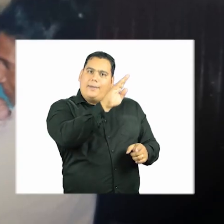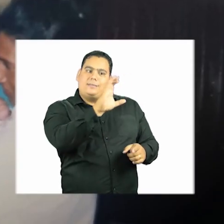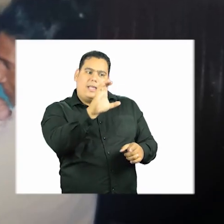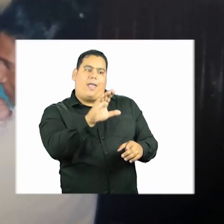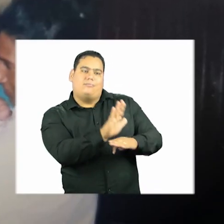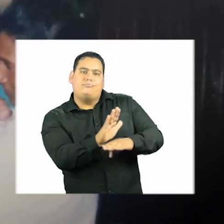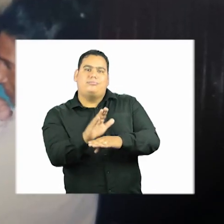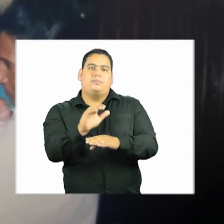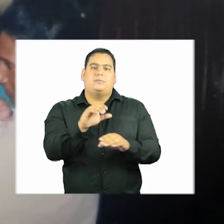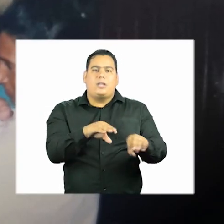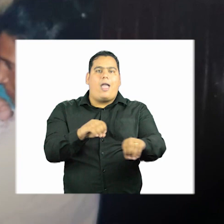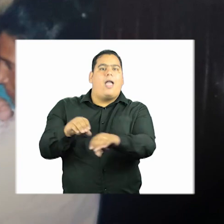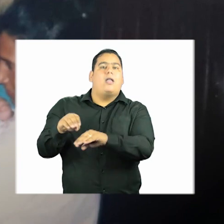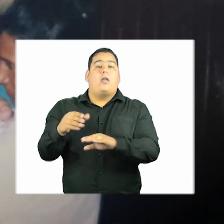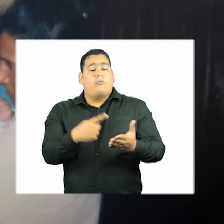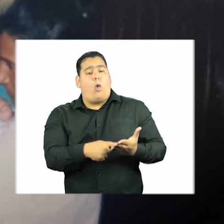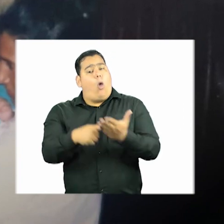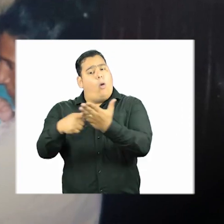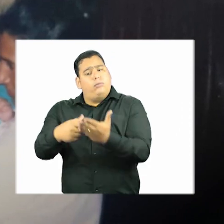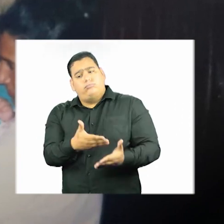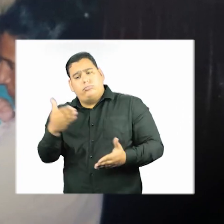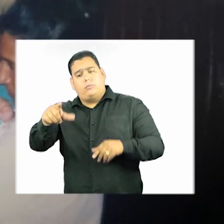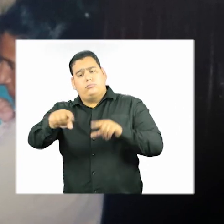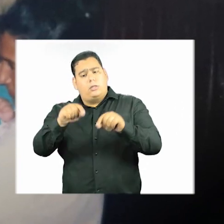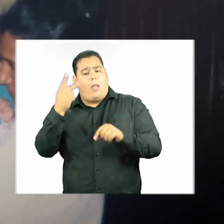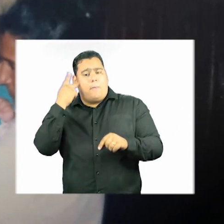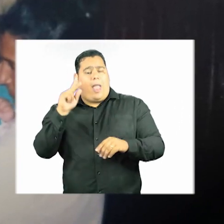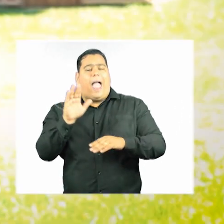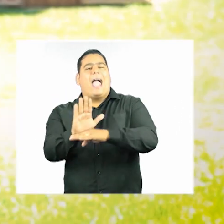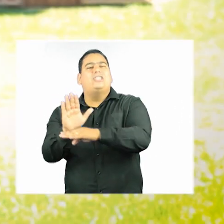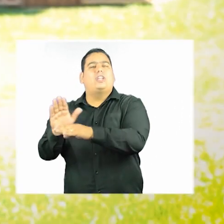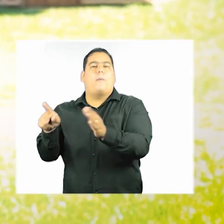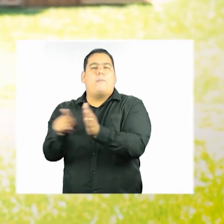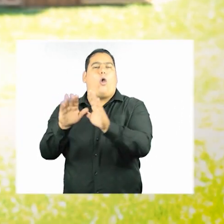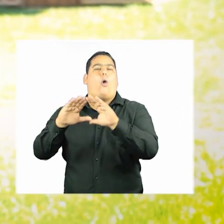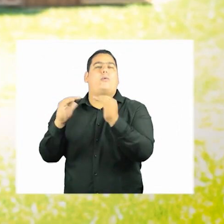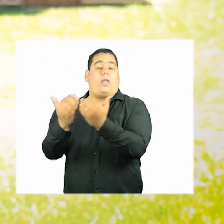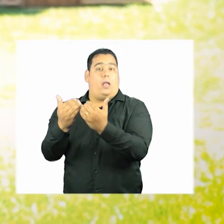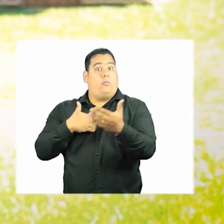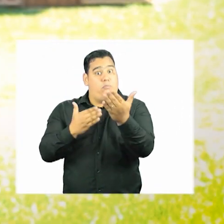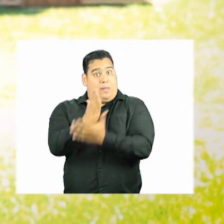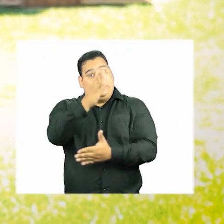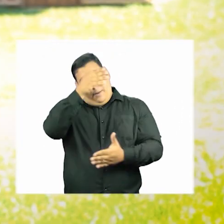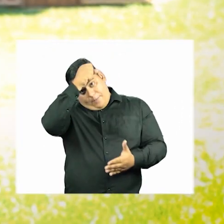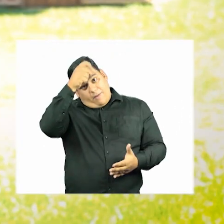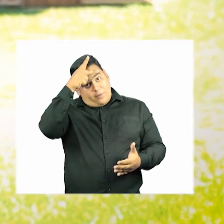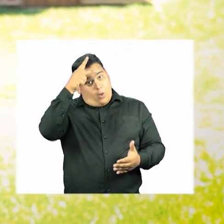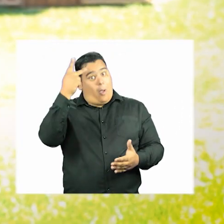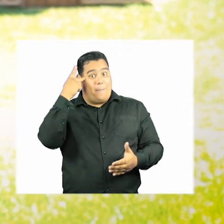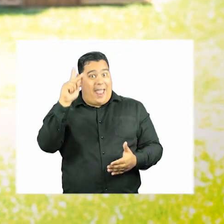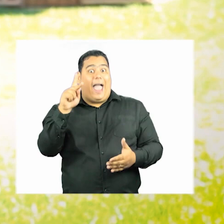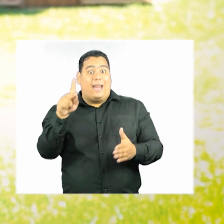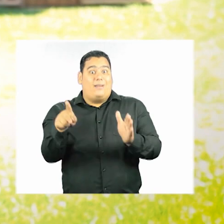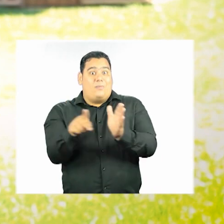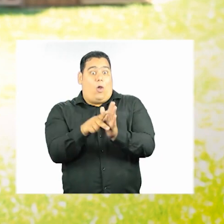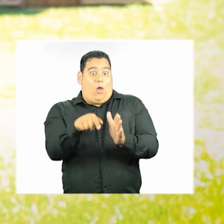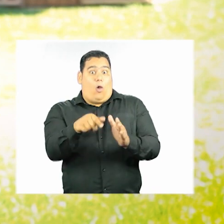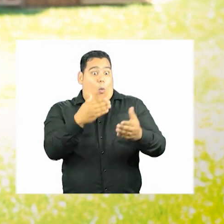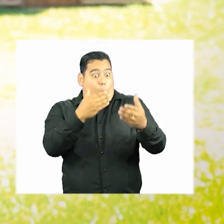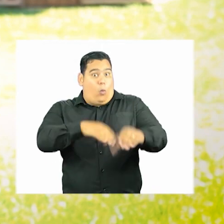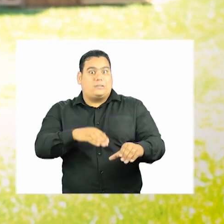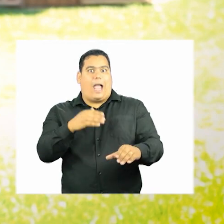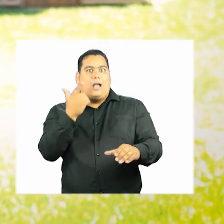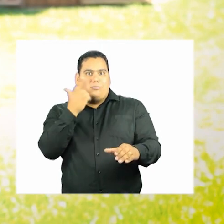que me levaram ao convite a fazer a seleção para agentes comunitários. E aí passei no concurso da prefeitura para agentes comunitários